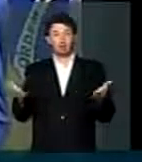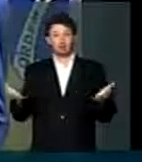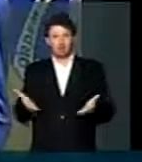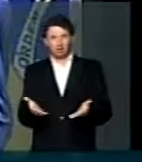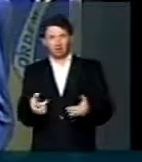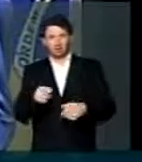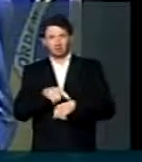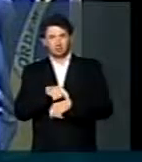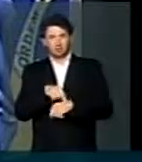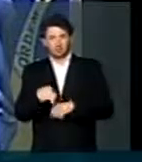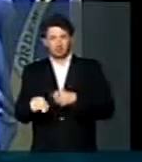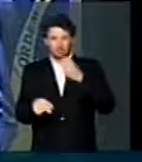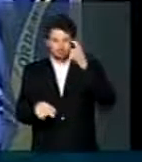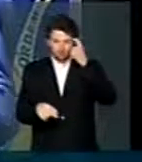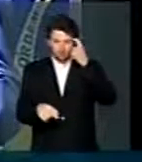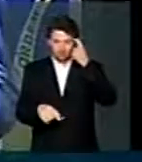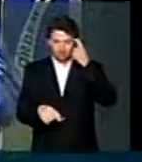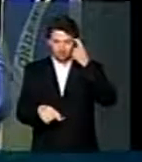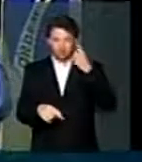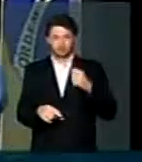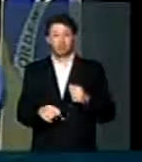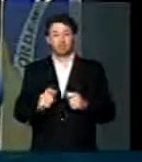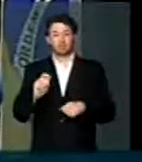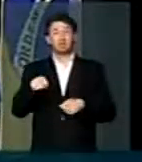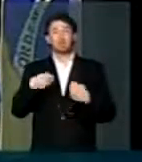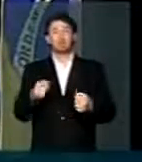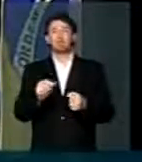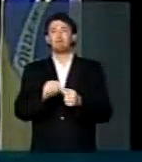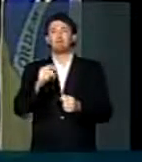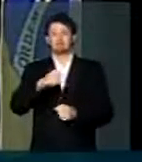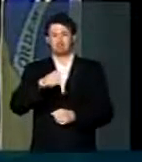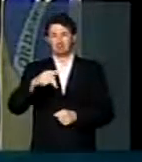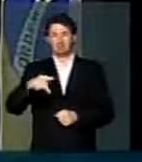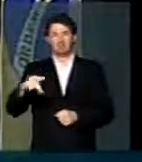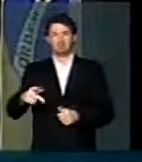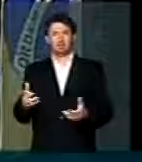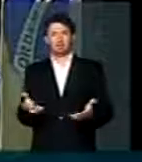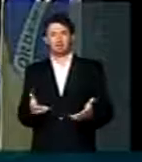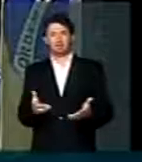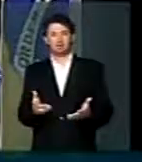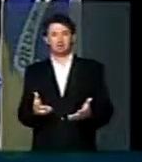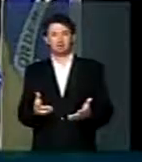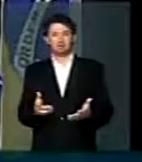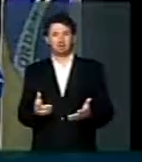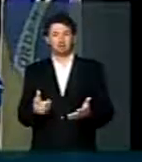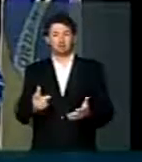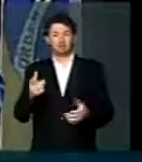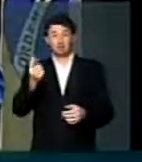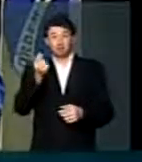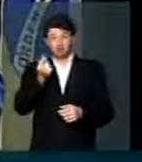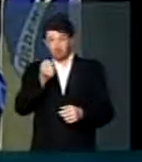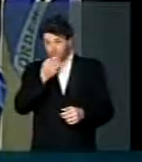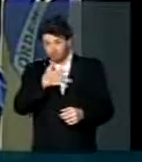porque eu vi hoje reabertura do porto. Inauguração de aeroportos internacionais,